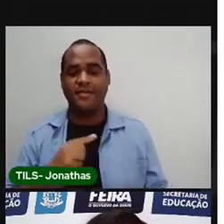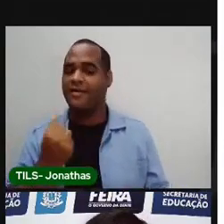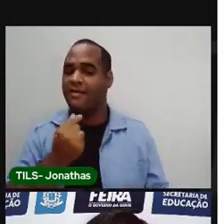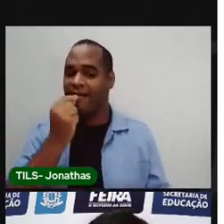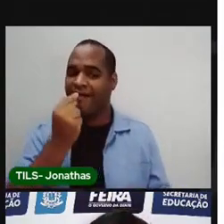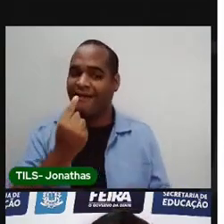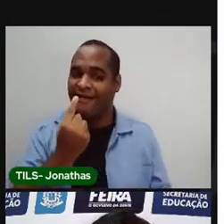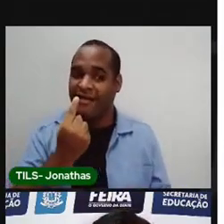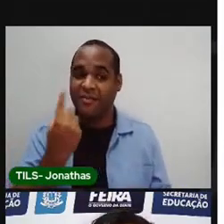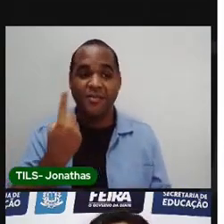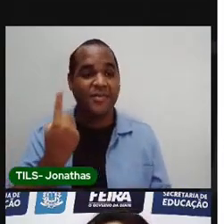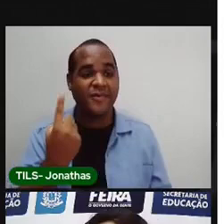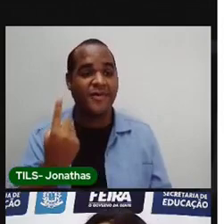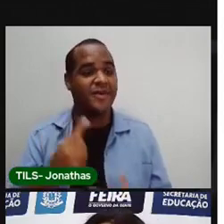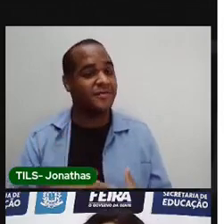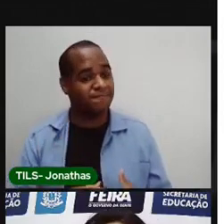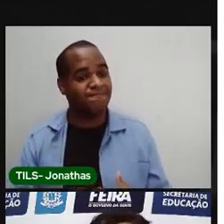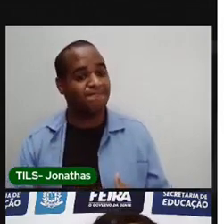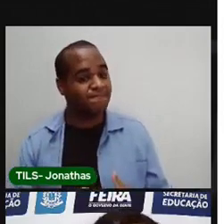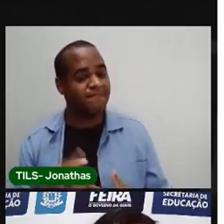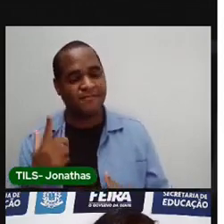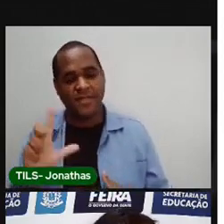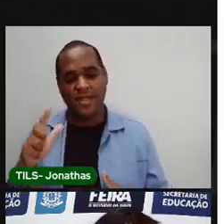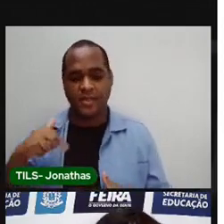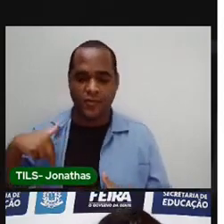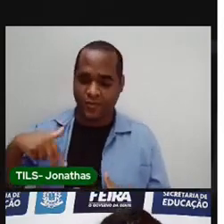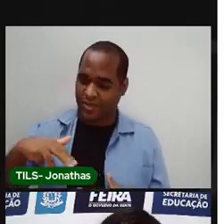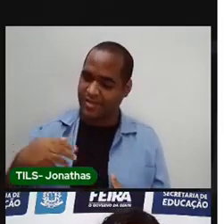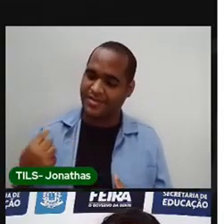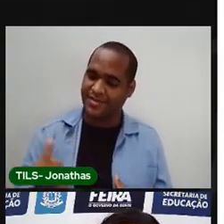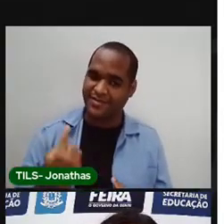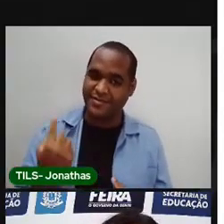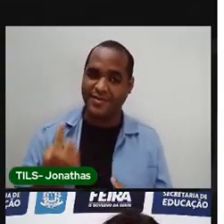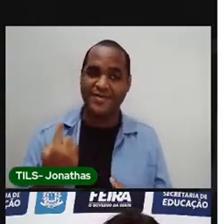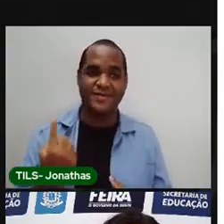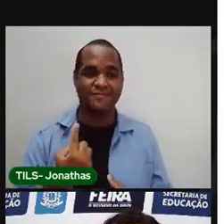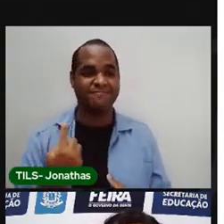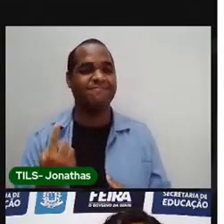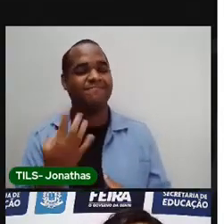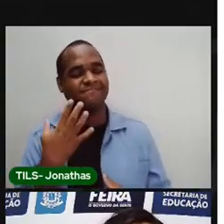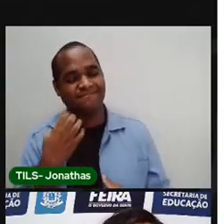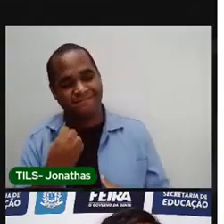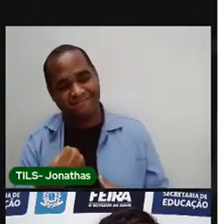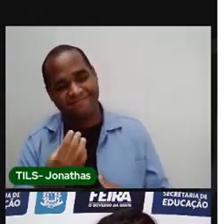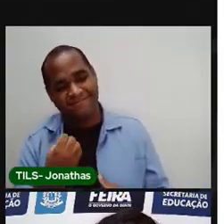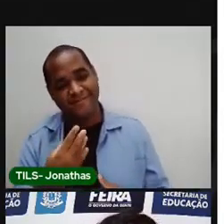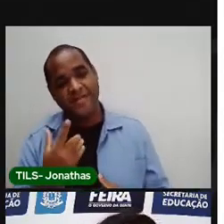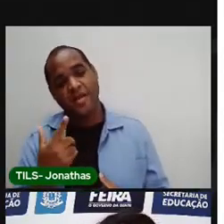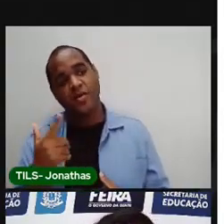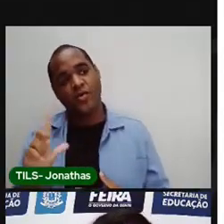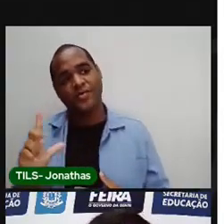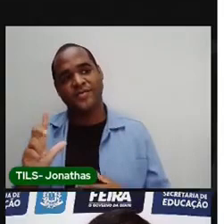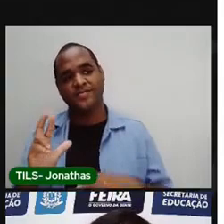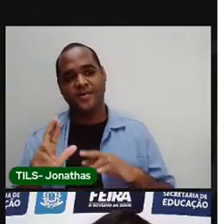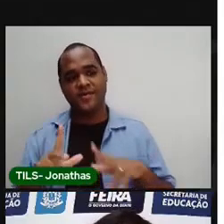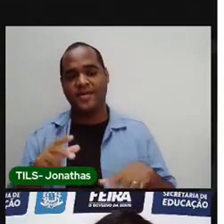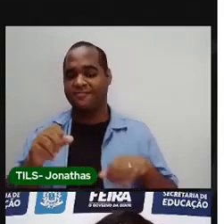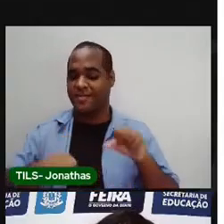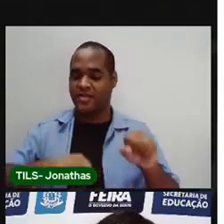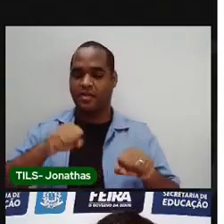dente nasceu. De quando eu andei sozinha pela primeira vez. De quando eu caí de